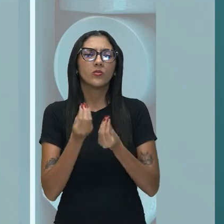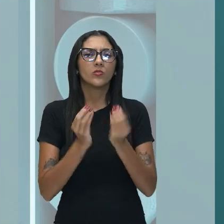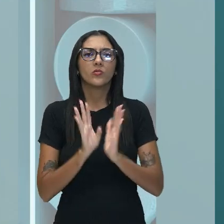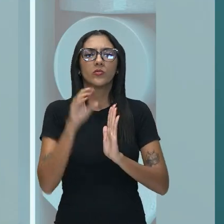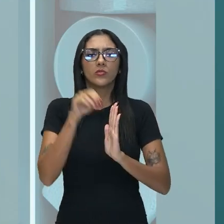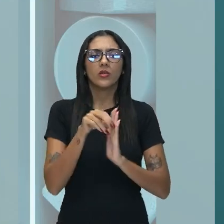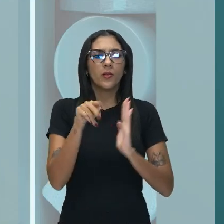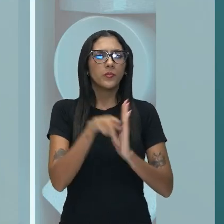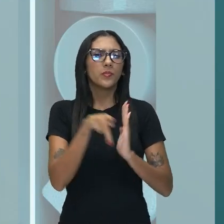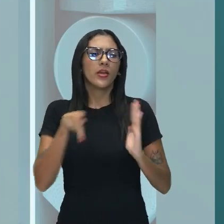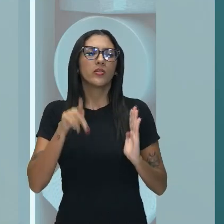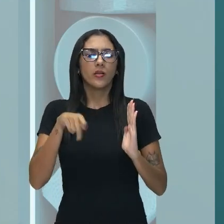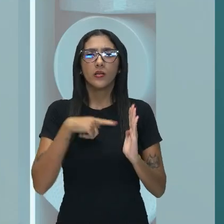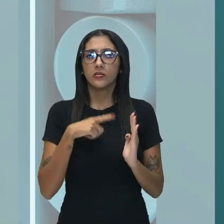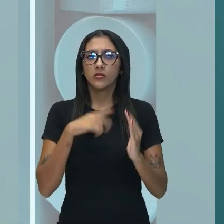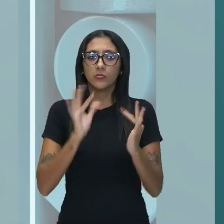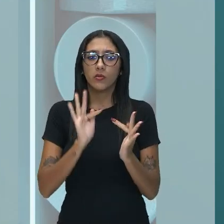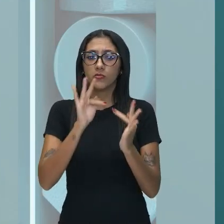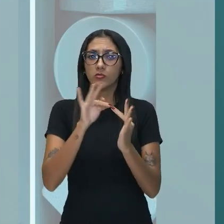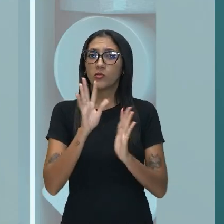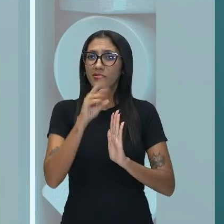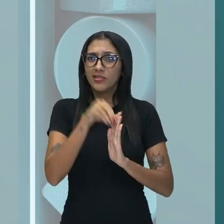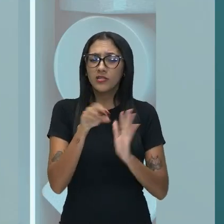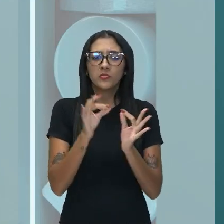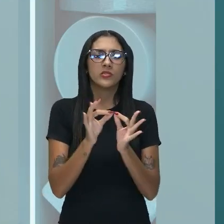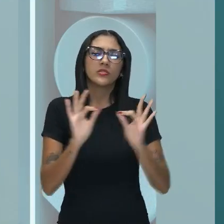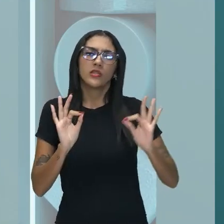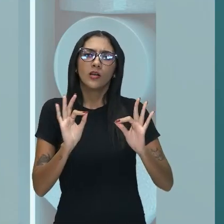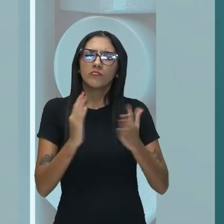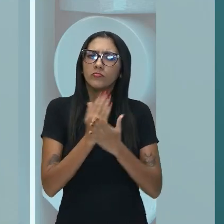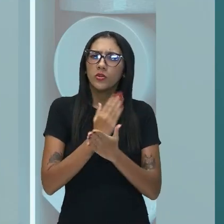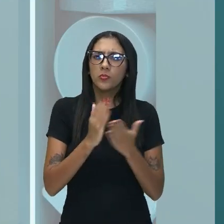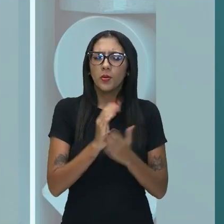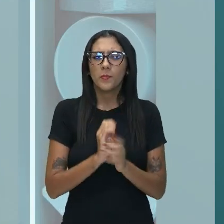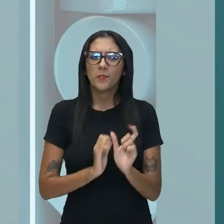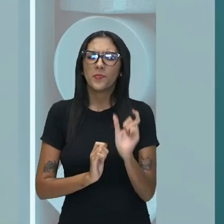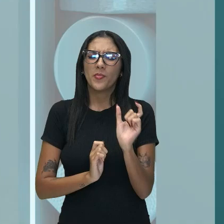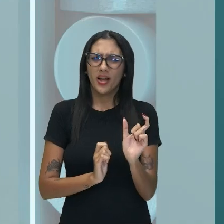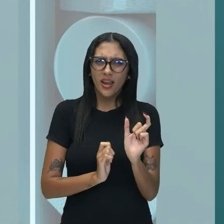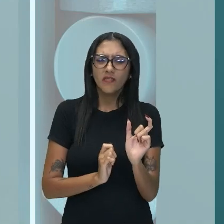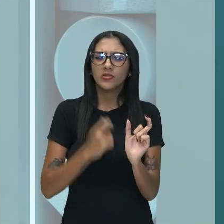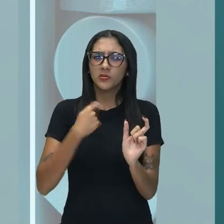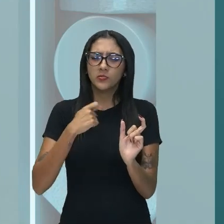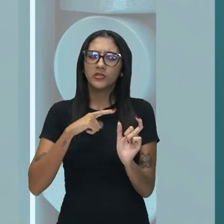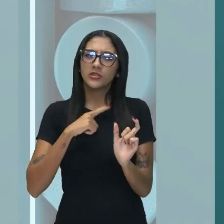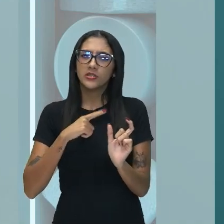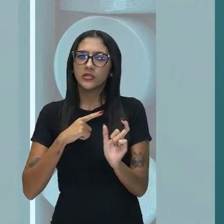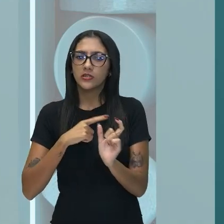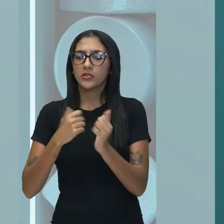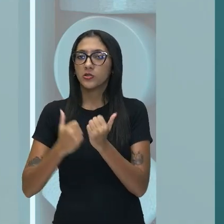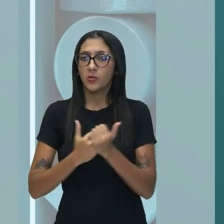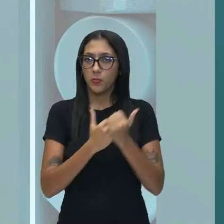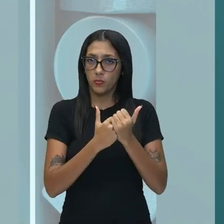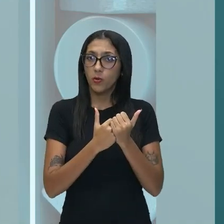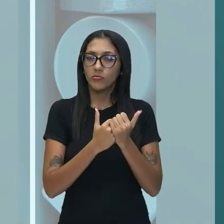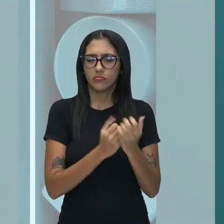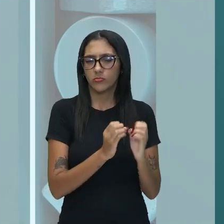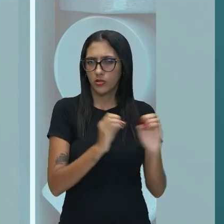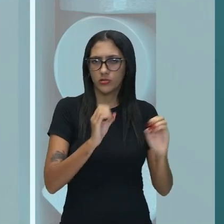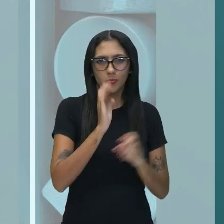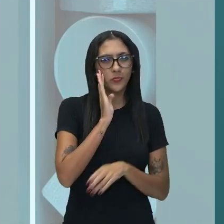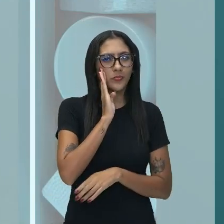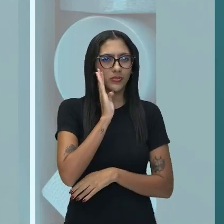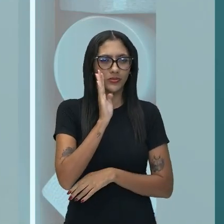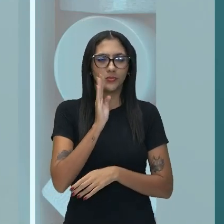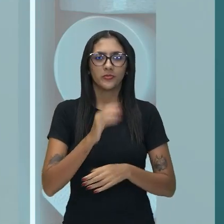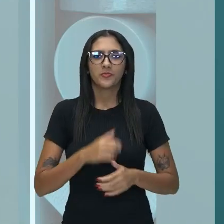exercer uma função sintática de algum termo de outra oração, no caso aqui, da oração principal. Então, hoje nós